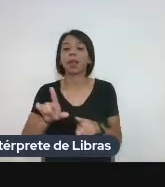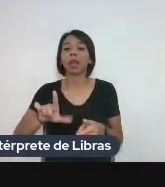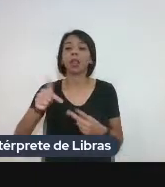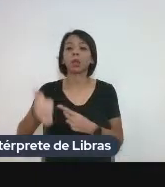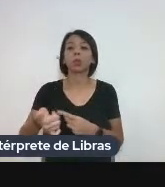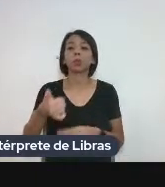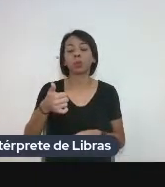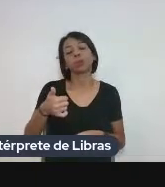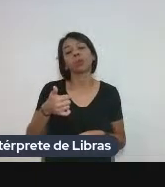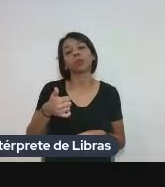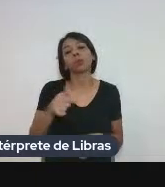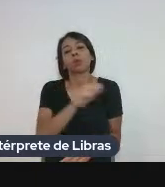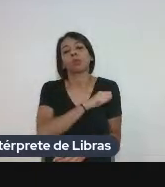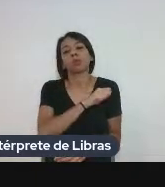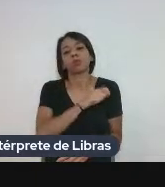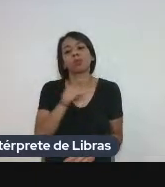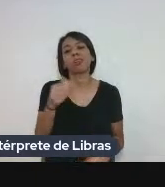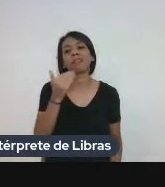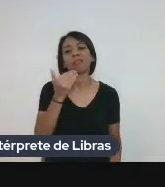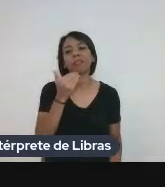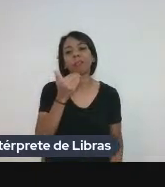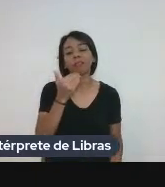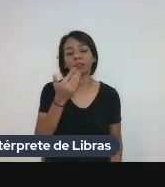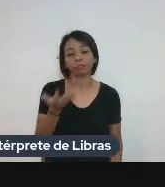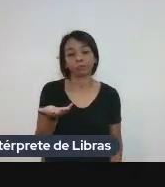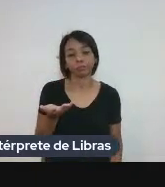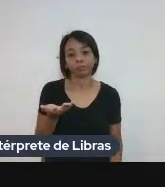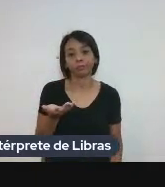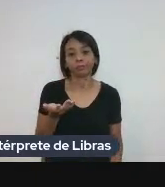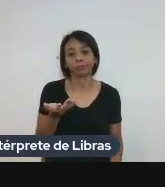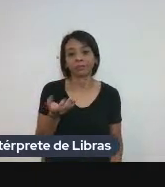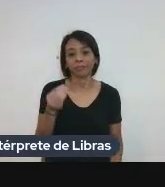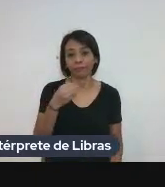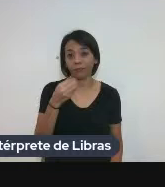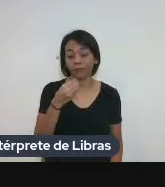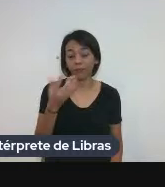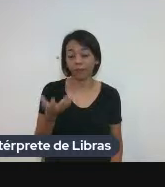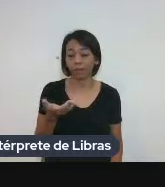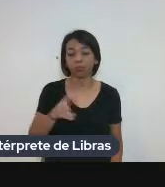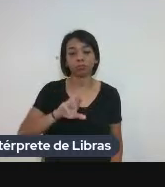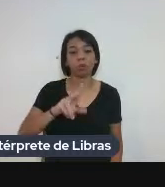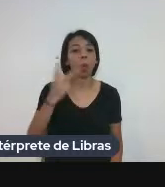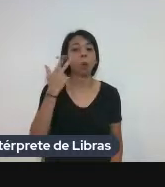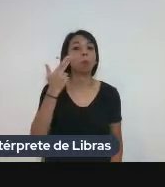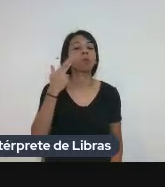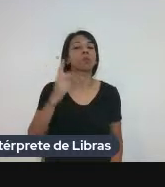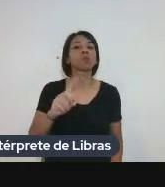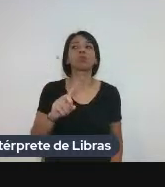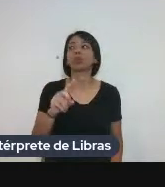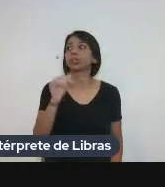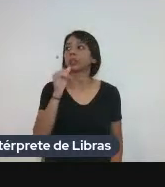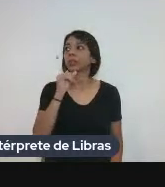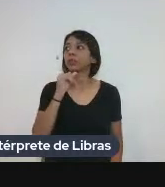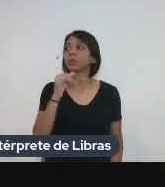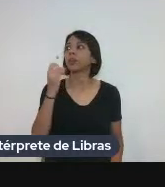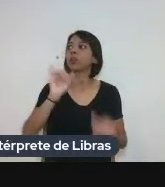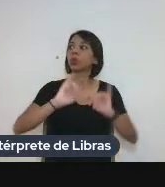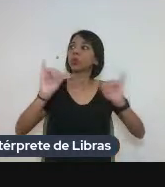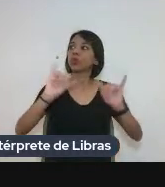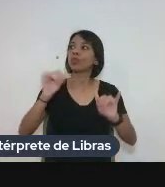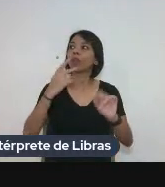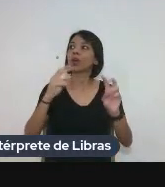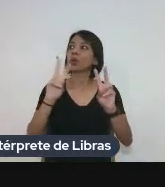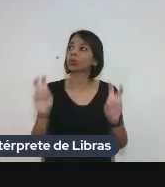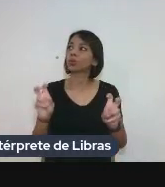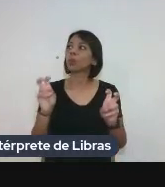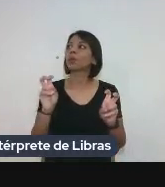alunos, que infelizmente é muito fraca. Não é comum, se a gente entrar agora, então, ver notícias falando